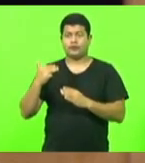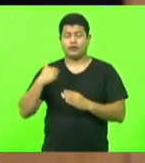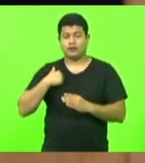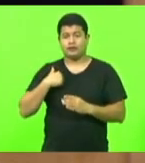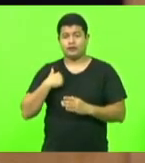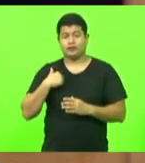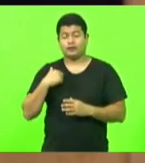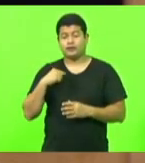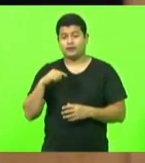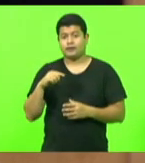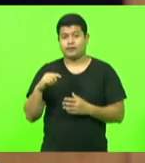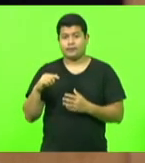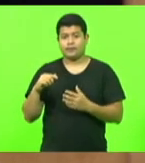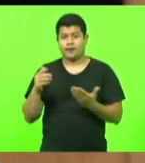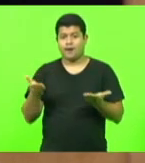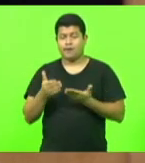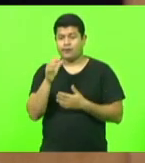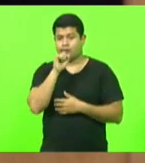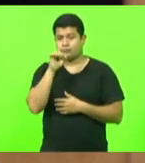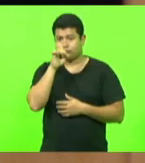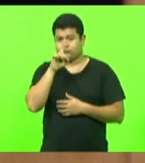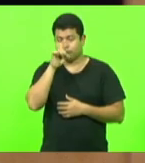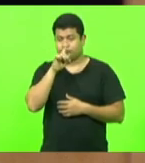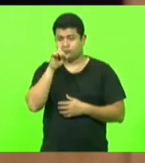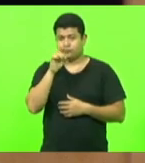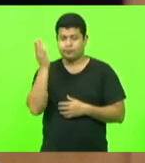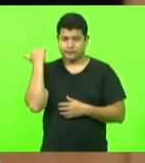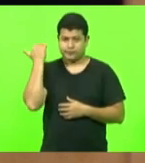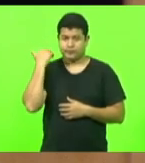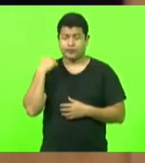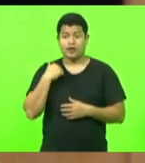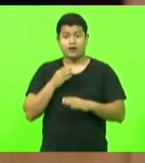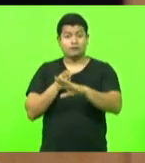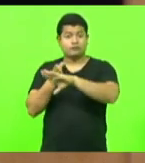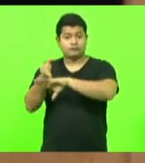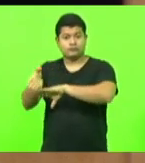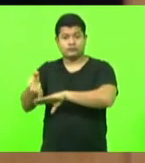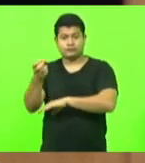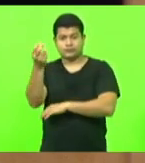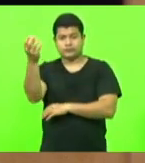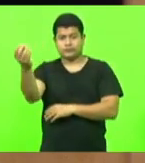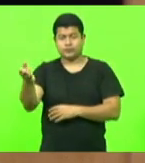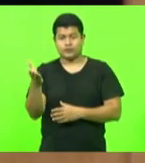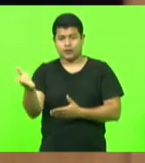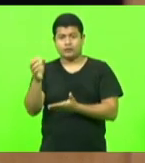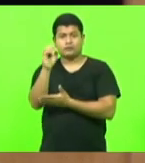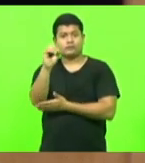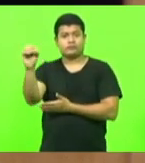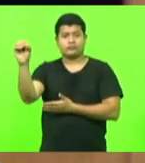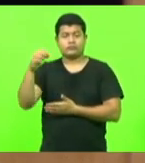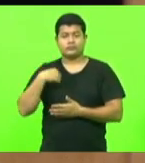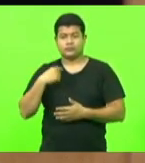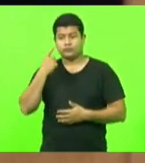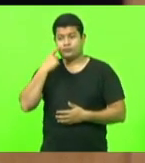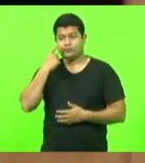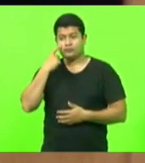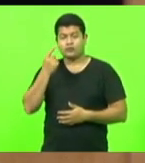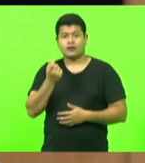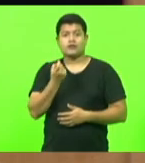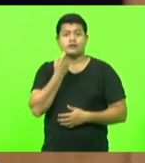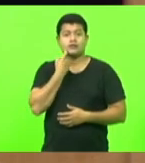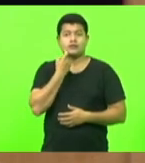inclusive, no extremo oeste, e na sexta-feira a gente verificou uma mudança